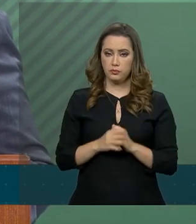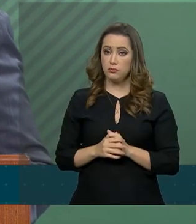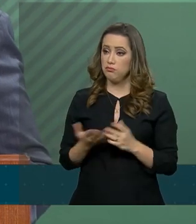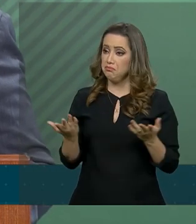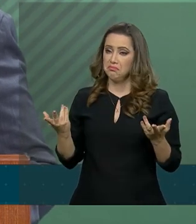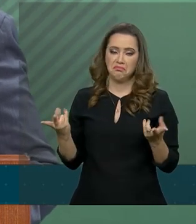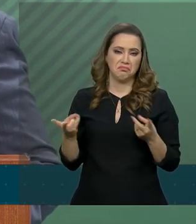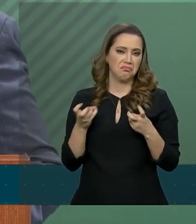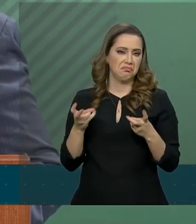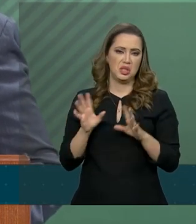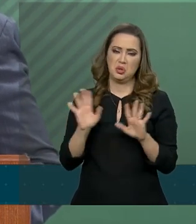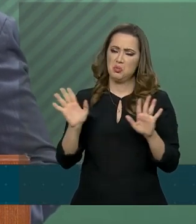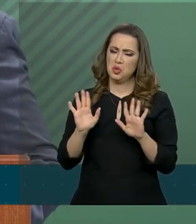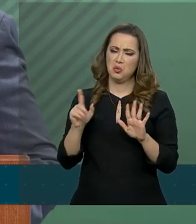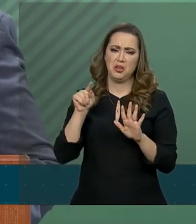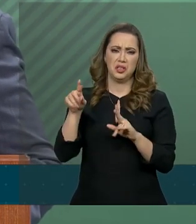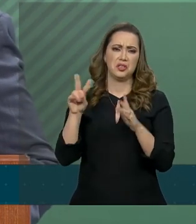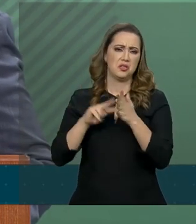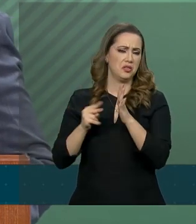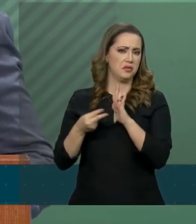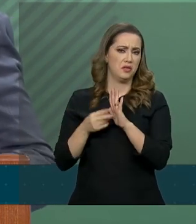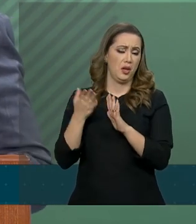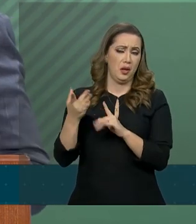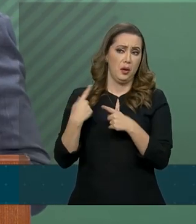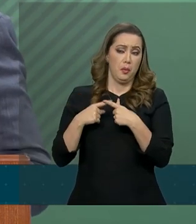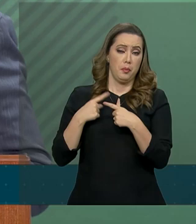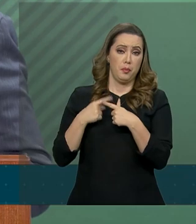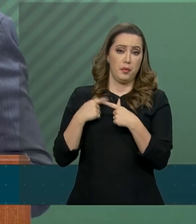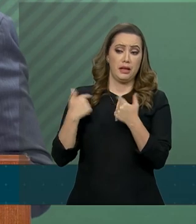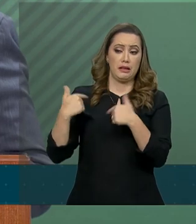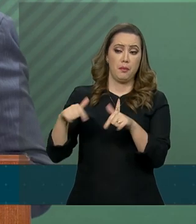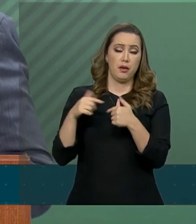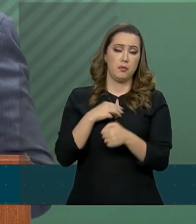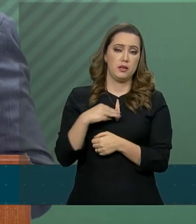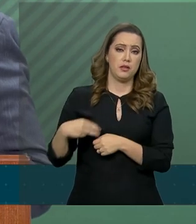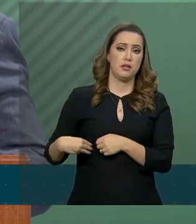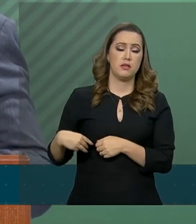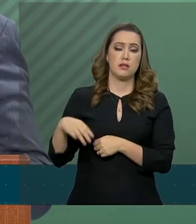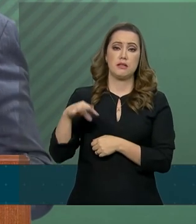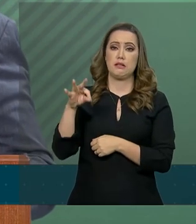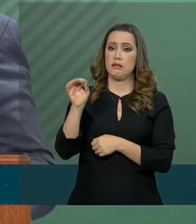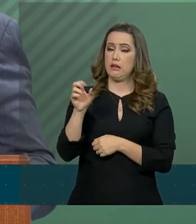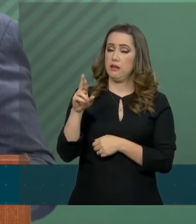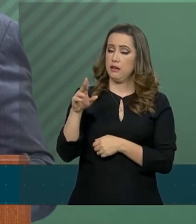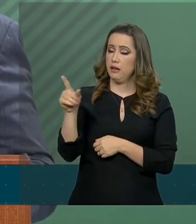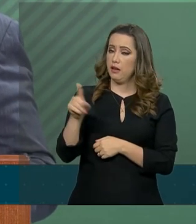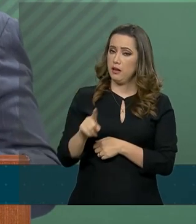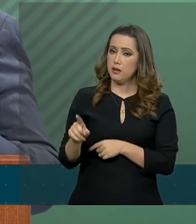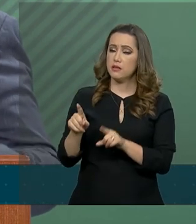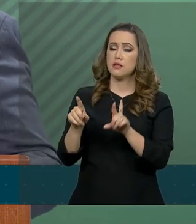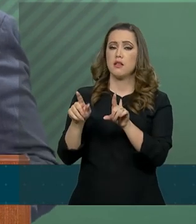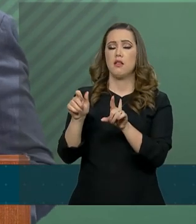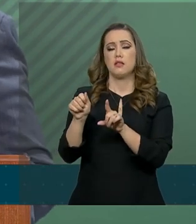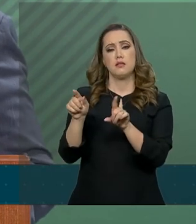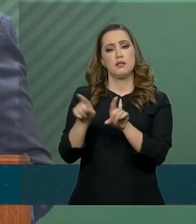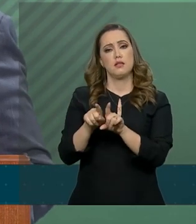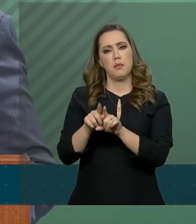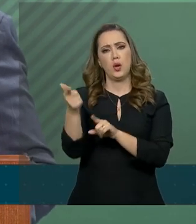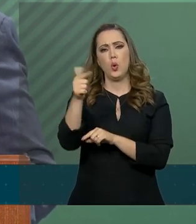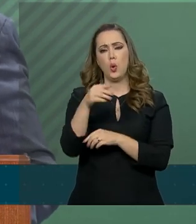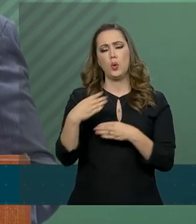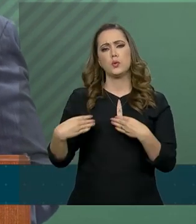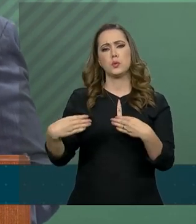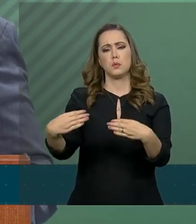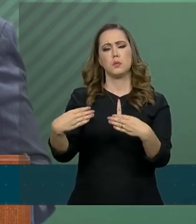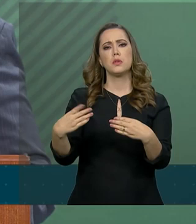Agricultura, Pecuária e Abastecimento vêm trabalhando em conjunto, ademais desses ministros, outros ministros,